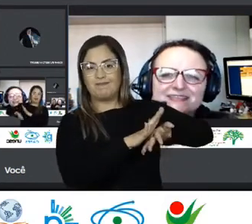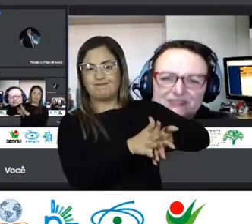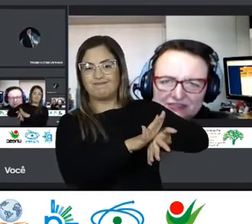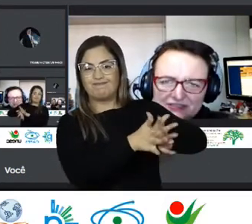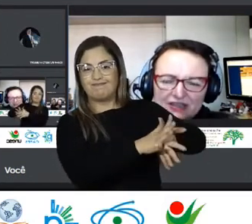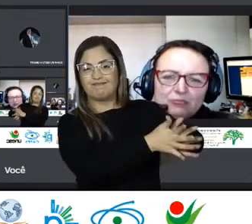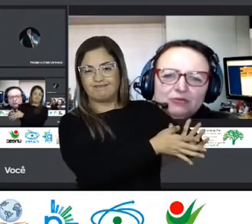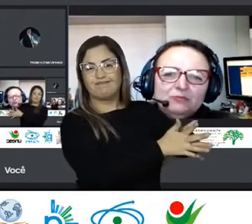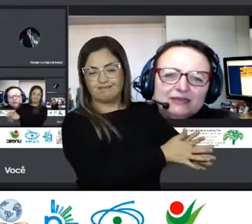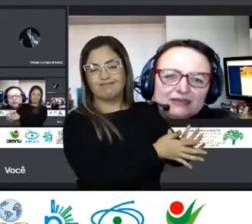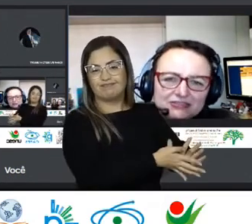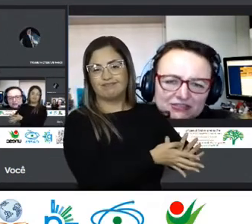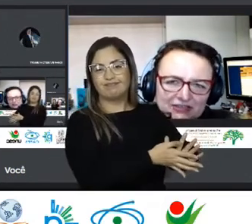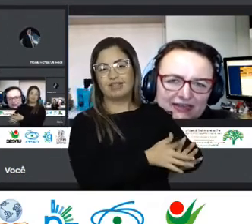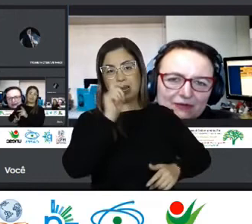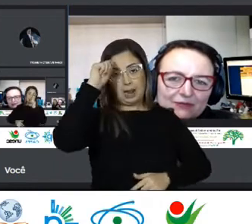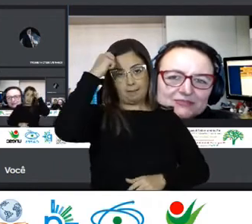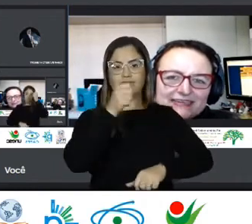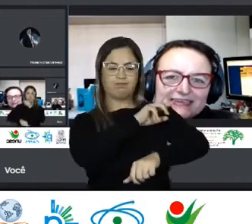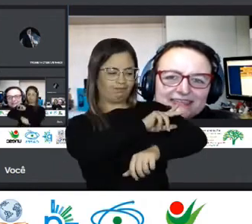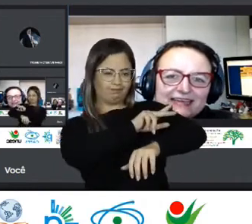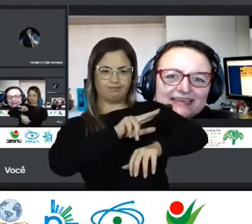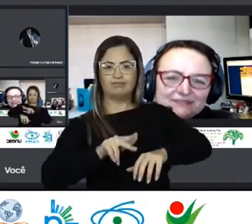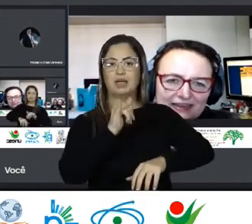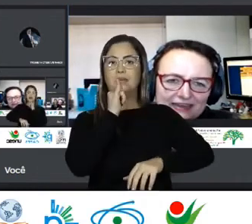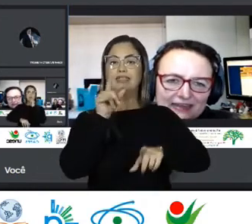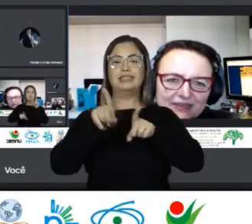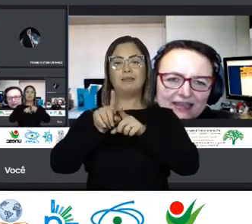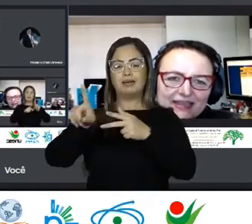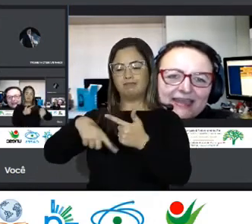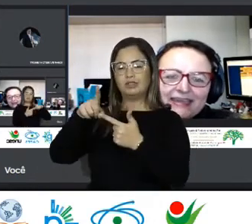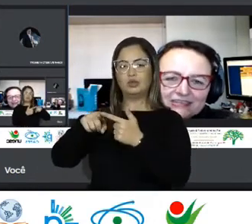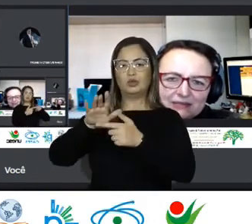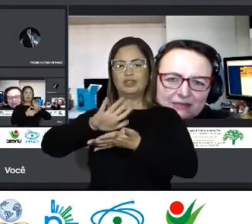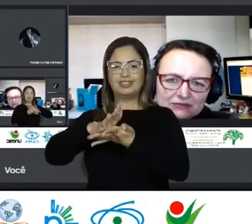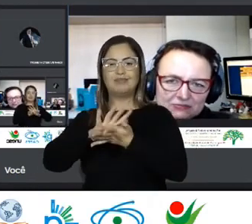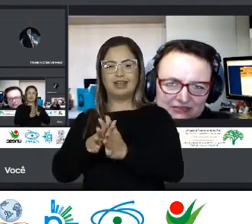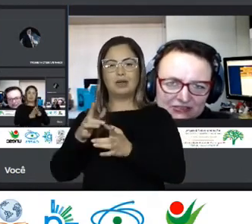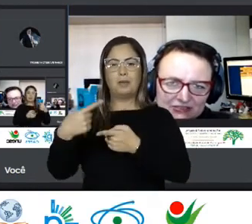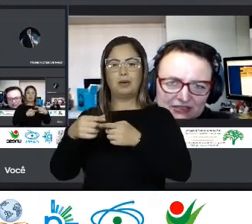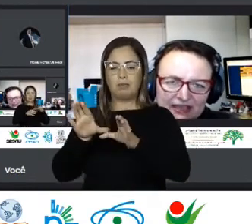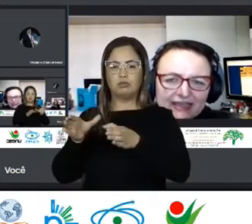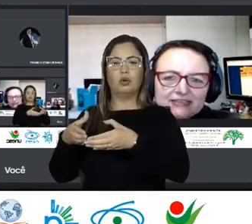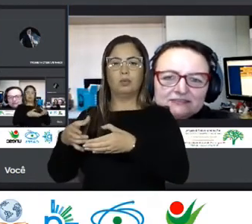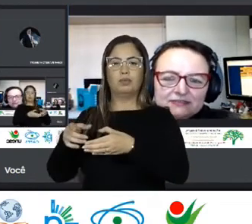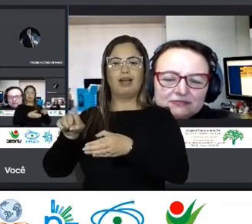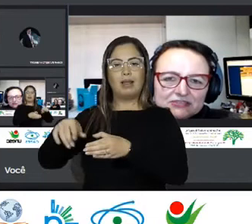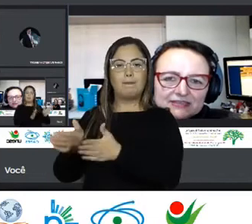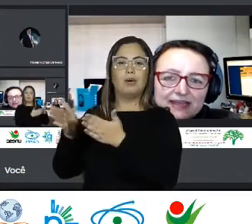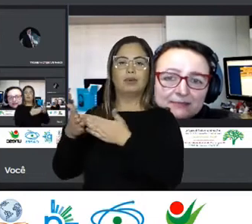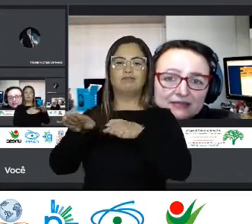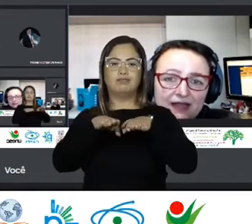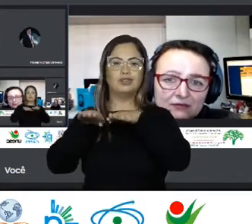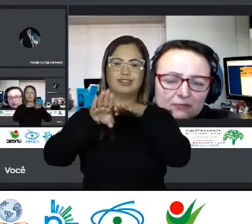também de classe Gente Porque o migrante Que chega O Ambrosini Na Itália Ele que fala Quem é Quem é é chamado De imigrante É aquele